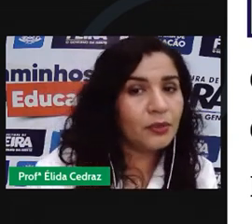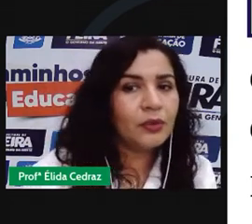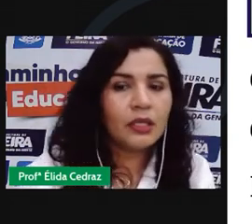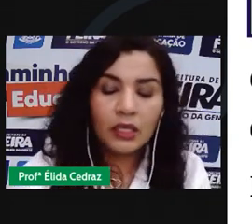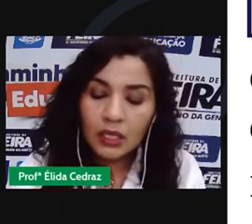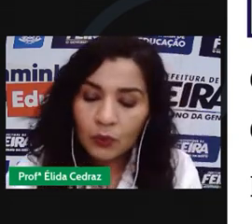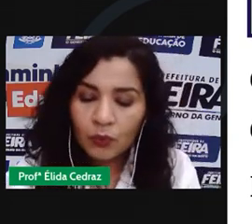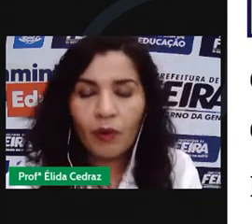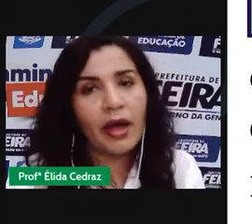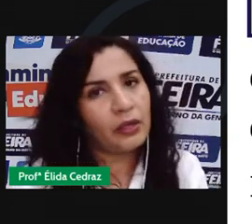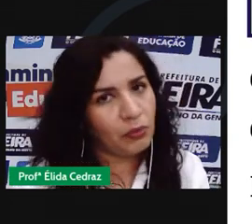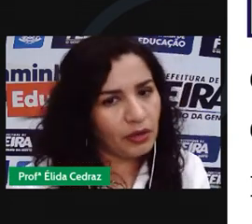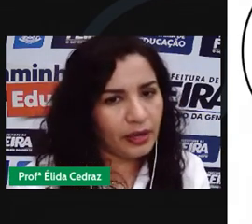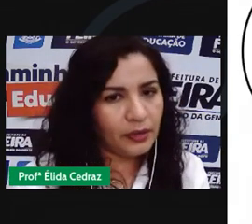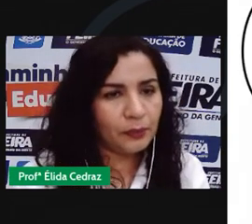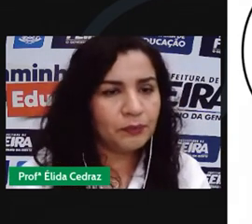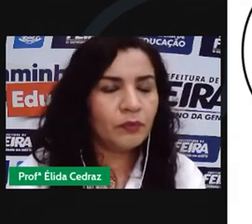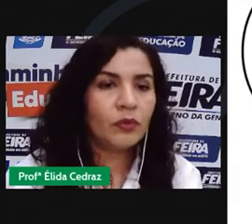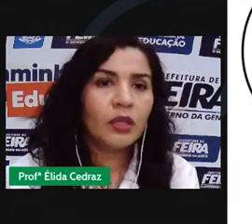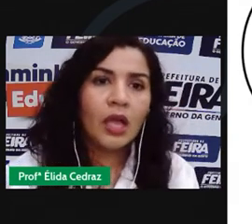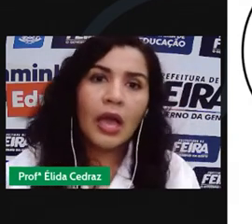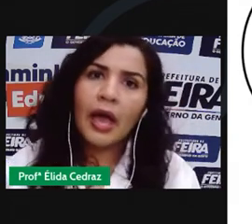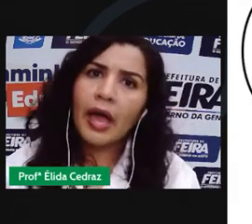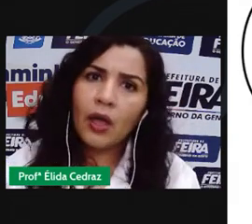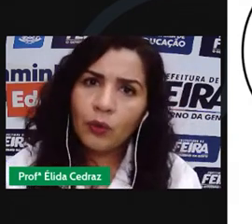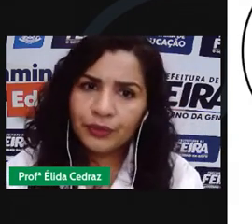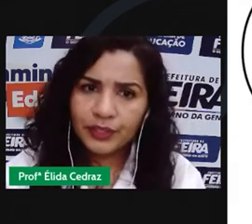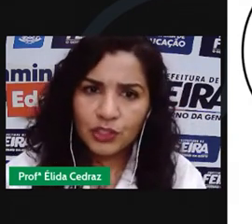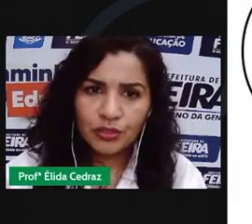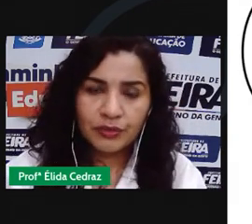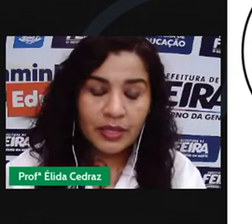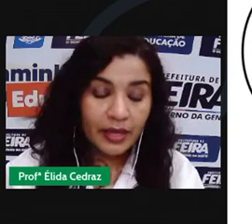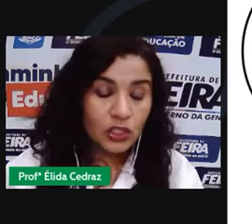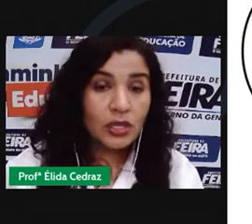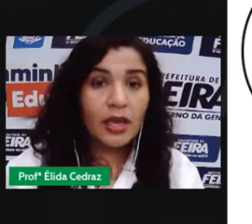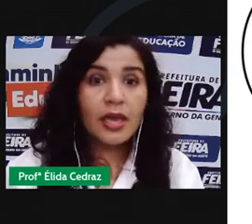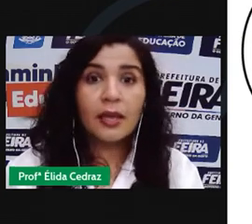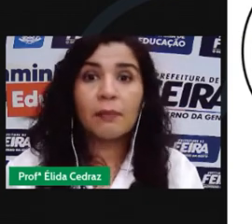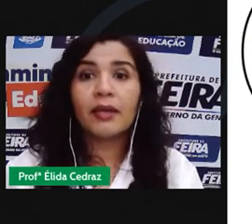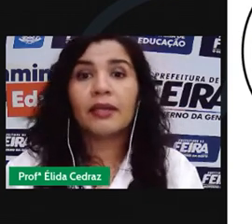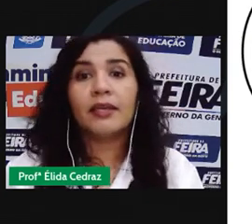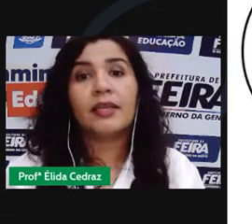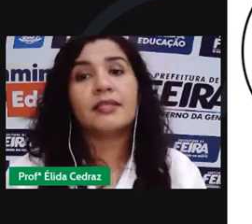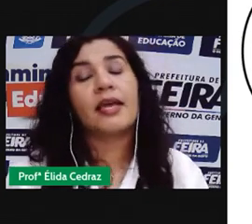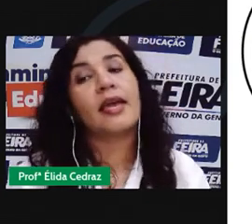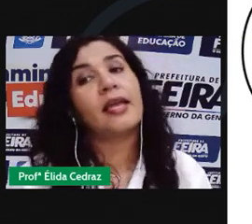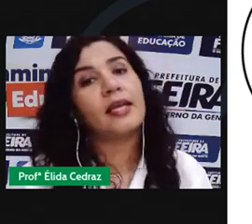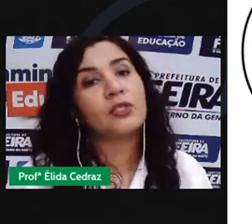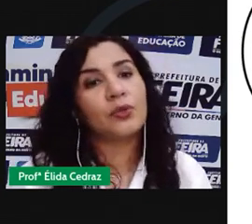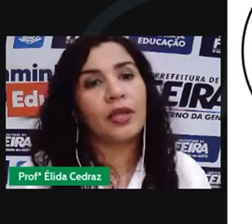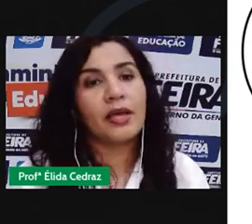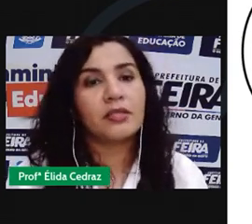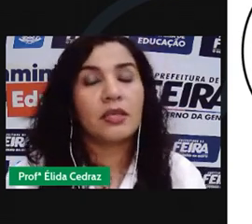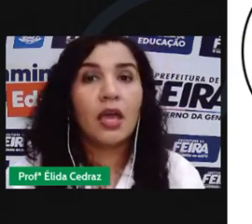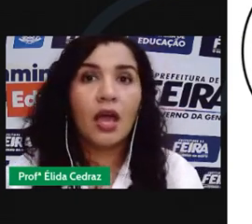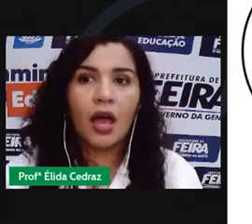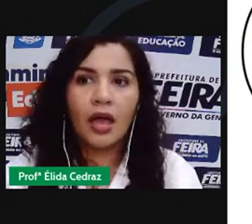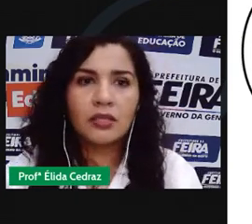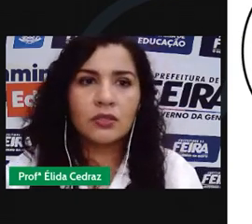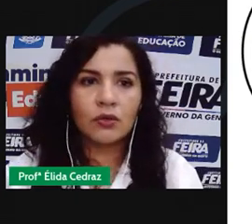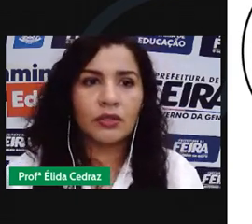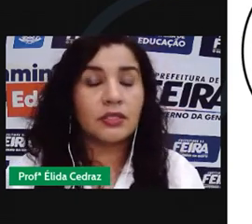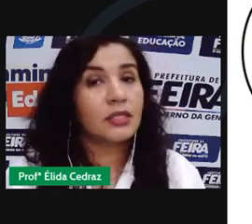terceiro e o quarto horário. A outra atividade era para que ele relacionasse